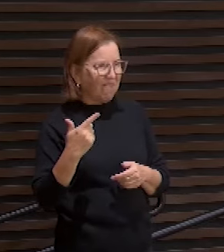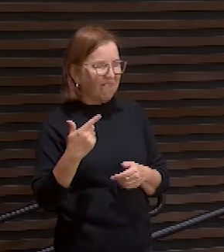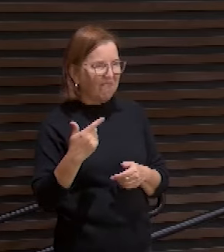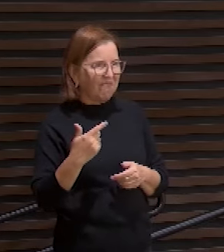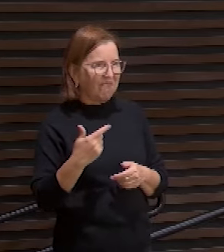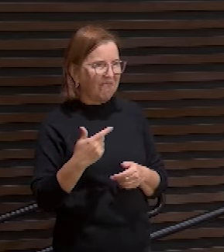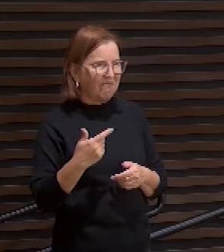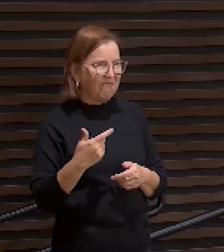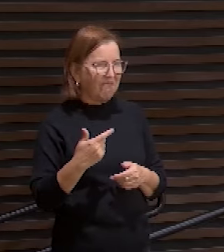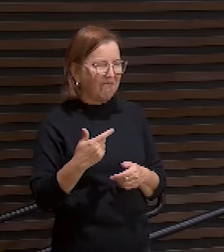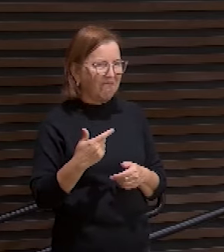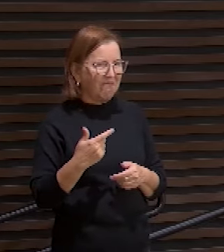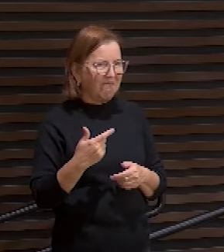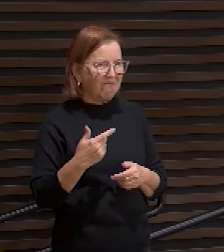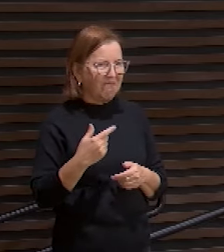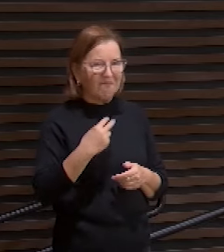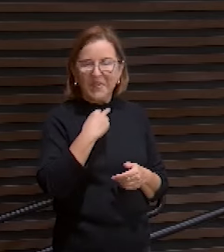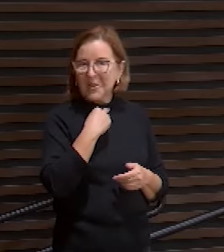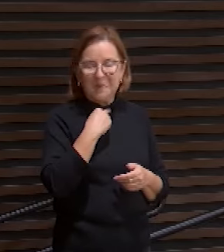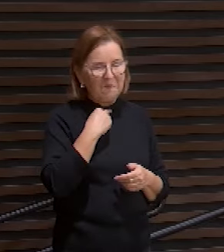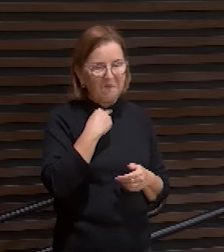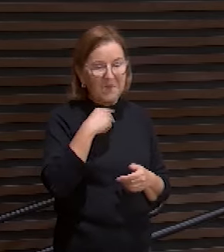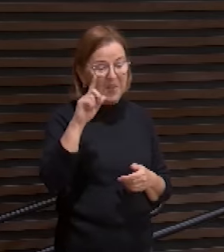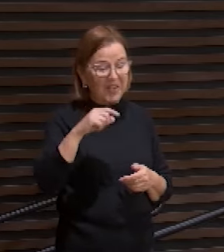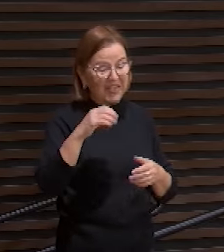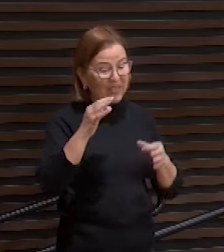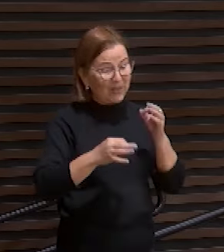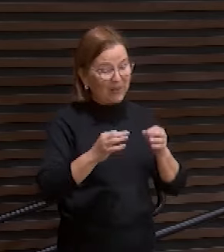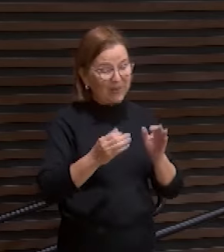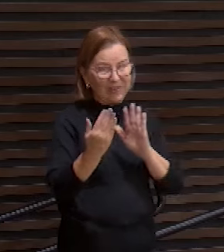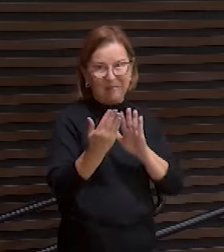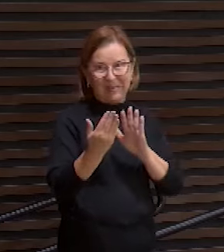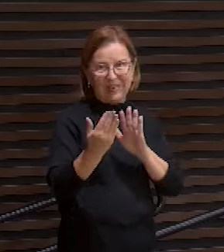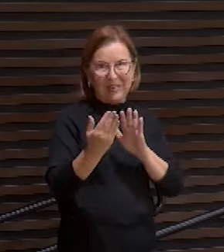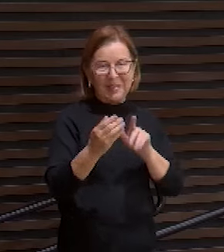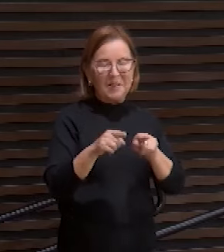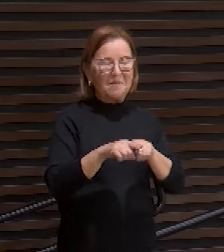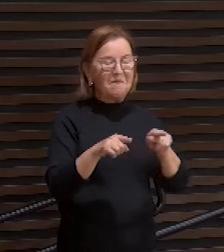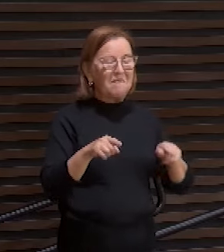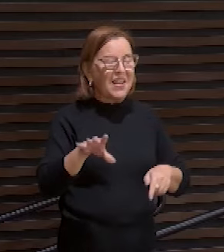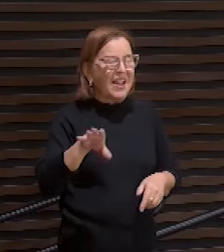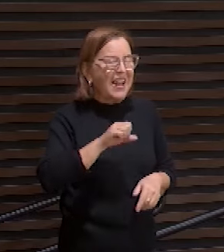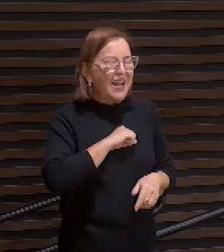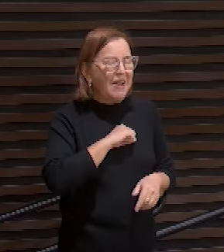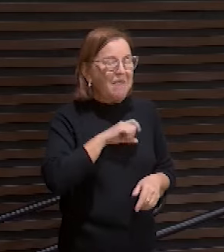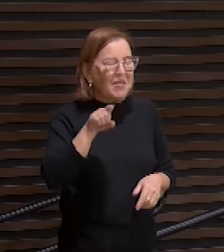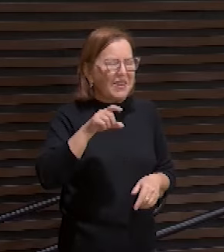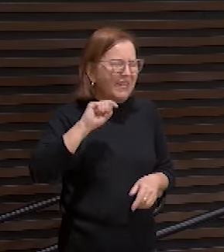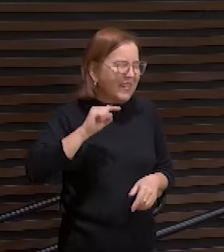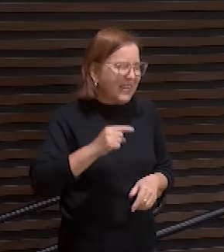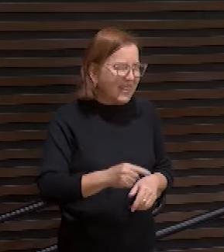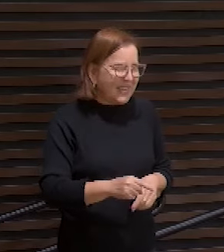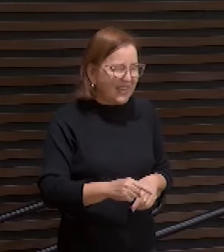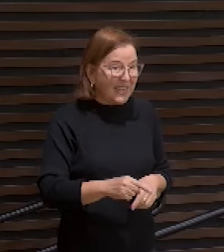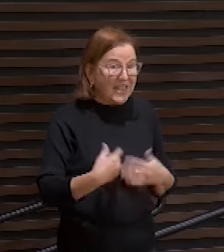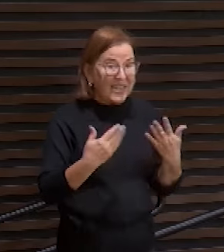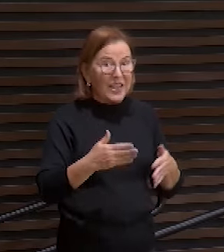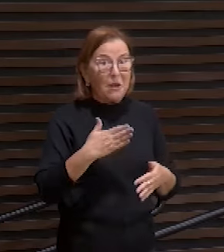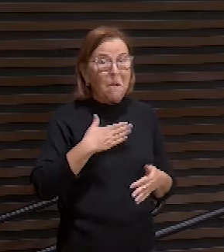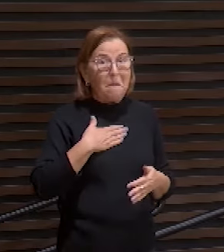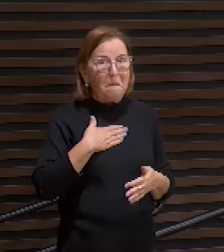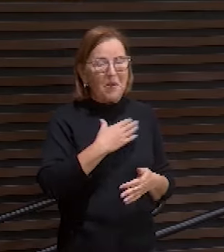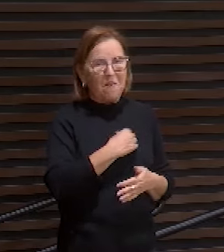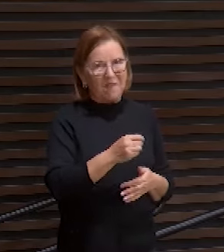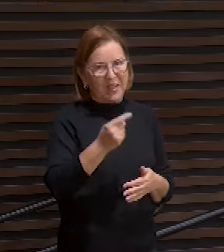de ser justo diante de mim. Mas eu te amei tanto que eu dei o meu filho para morrer no teu lugar e pagar a conta que você devia